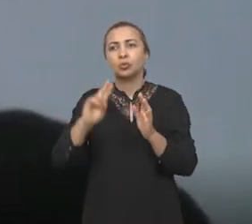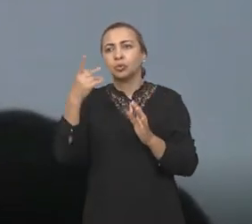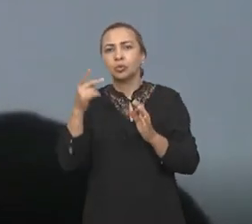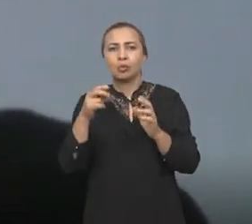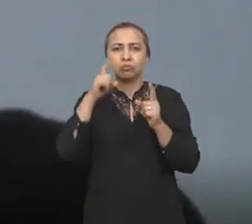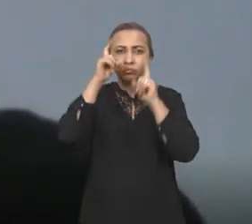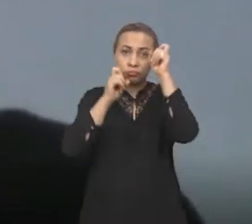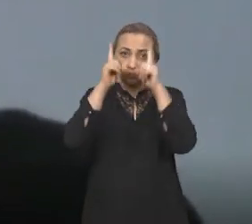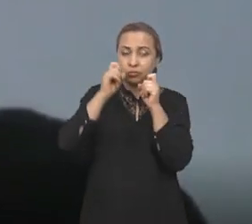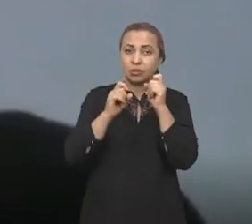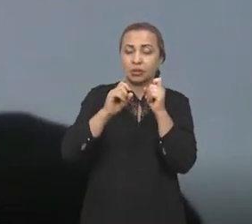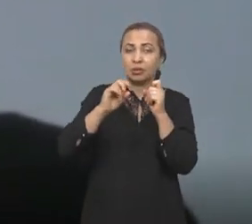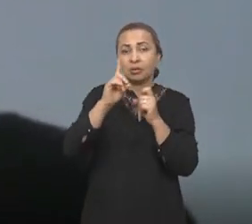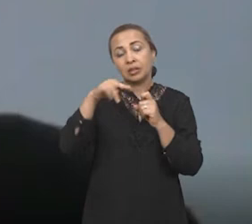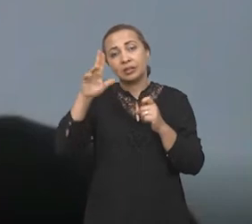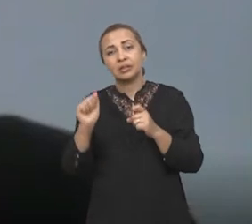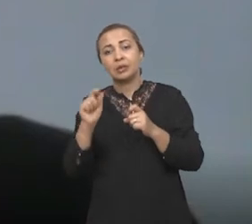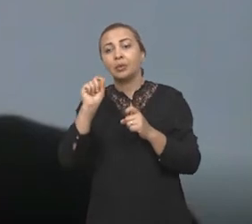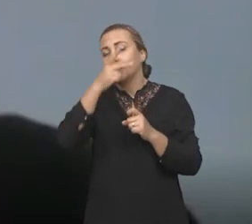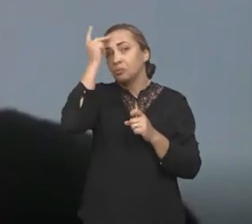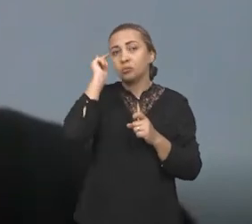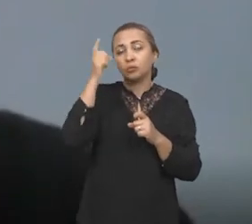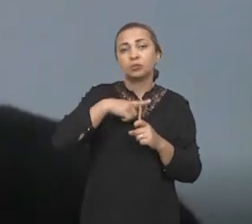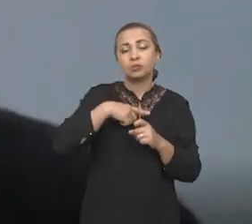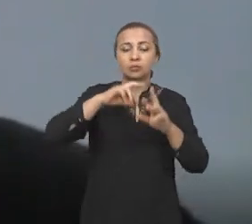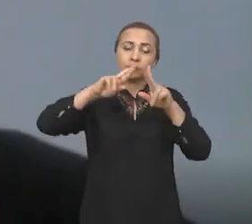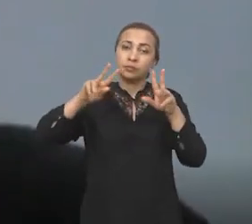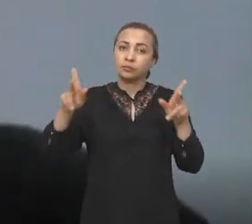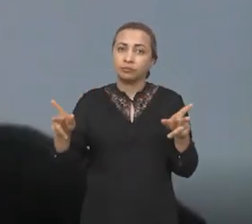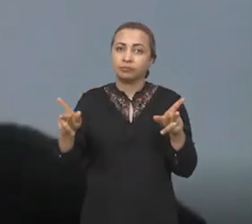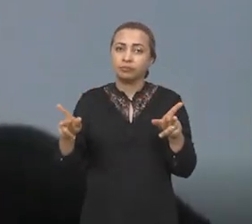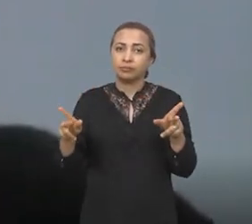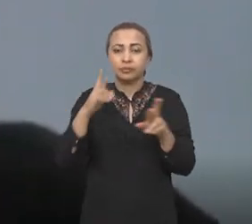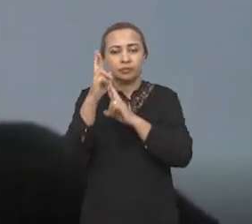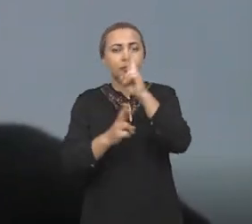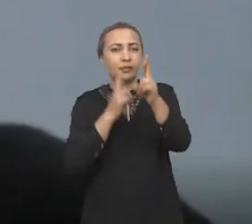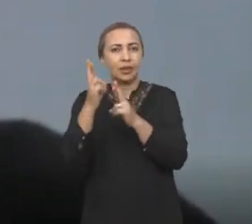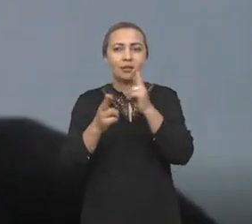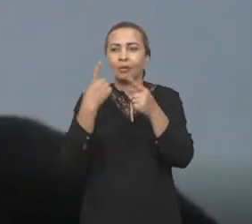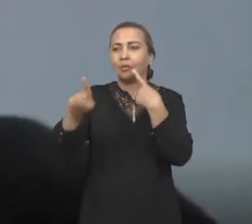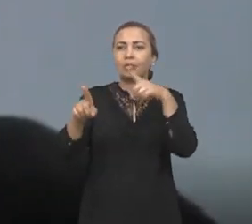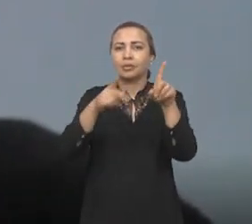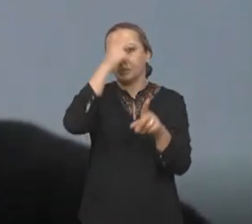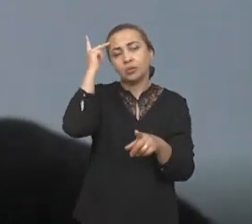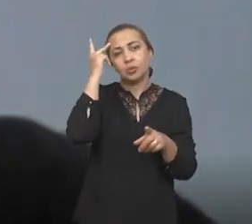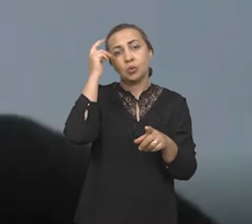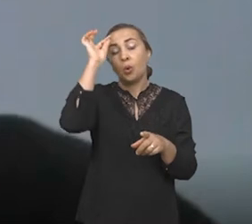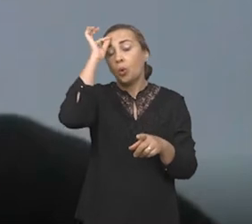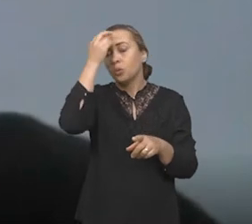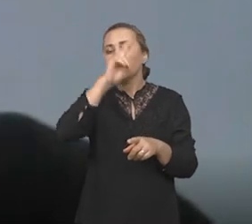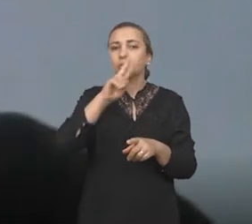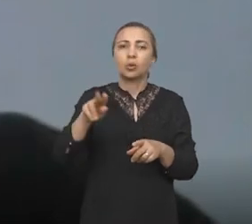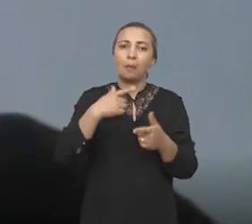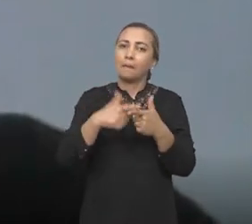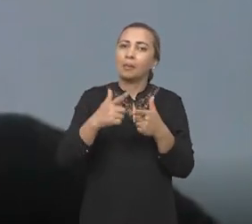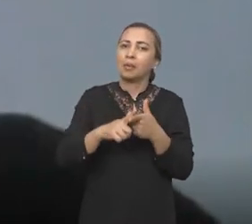expressão gênica, o que essas pessoas têm de diferente muitas vezes em relação às outras. Ou se são realmente só as comorbidades